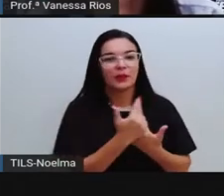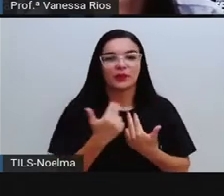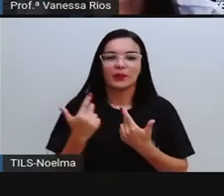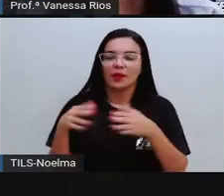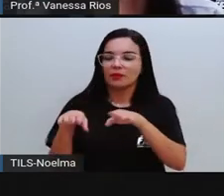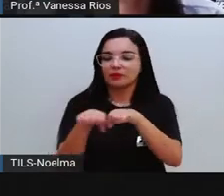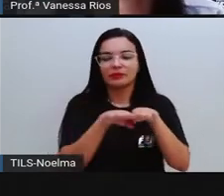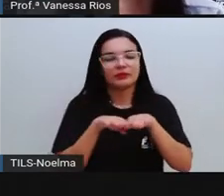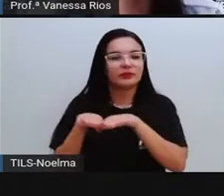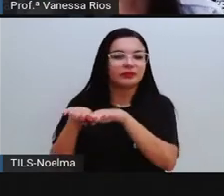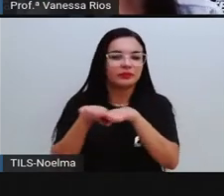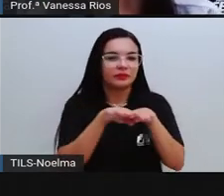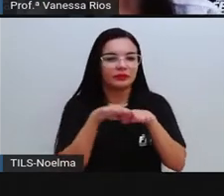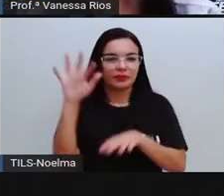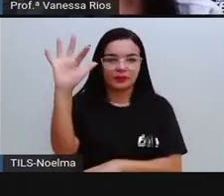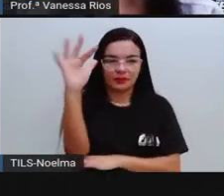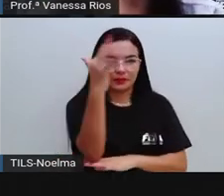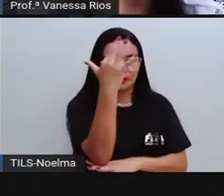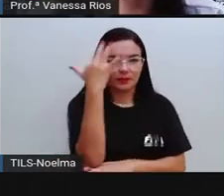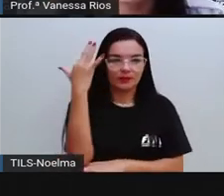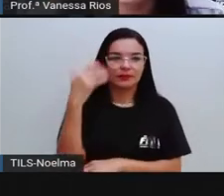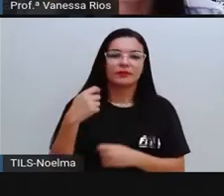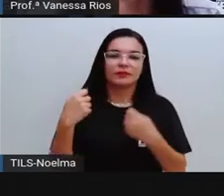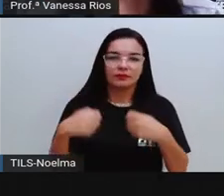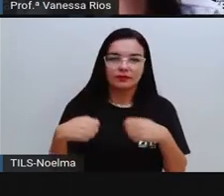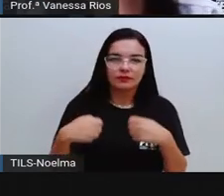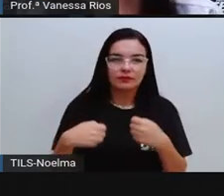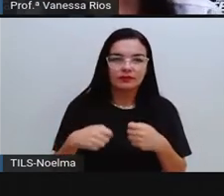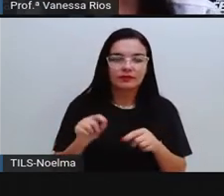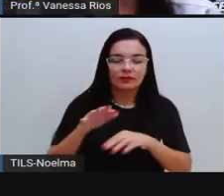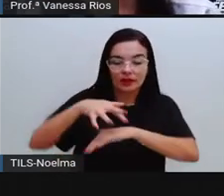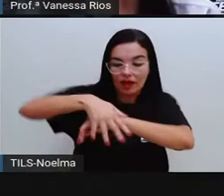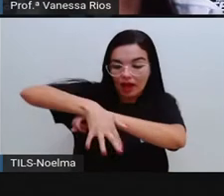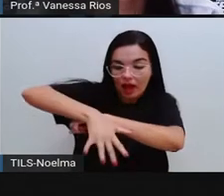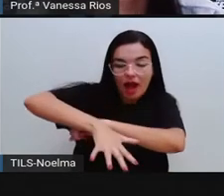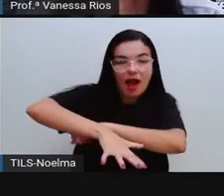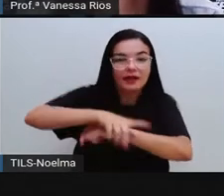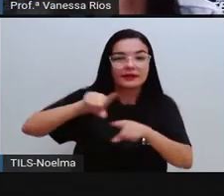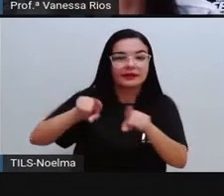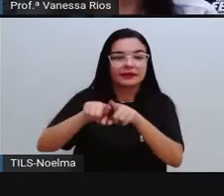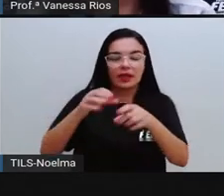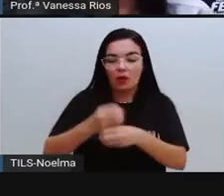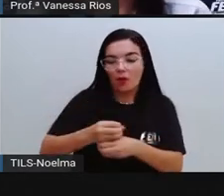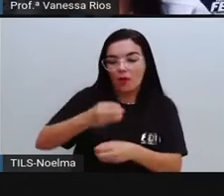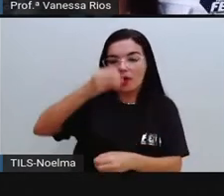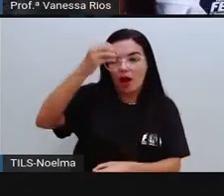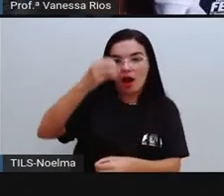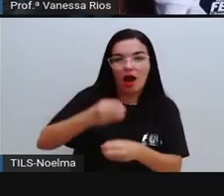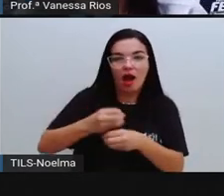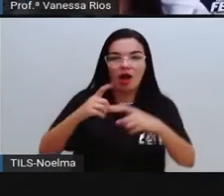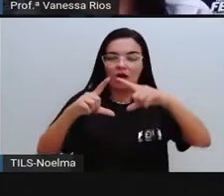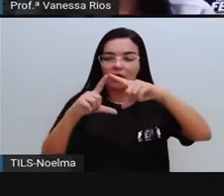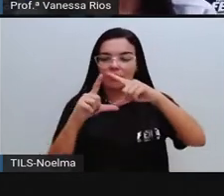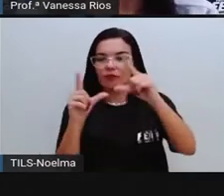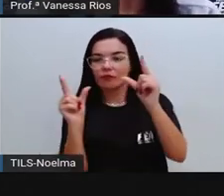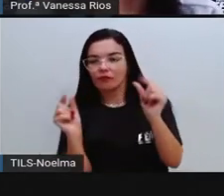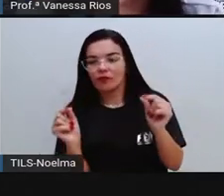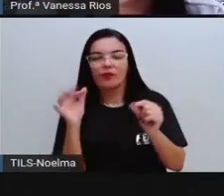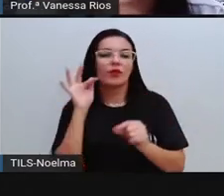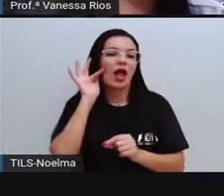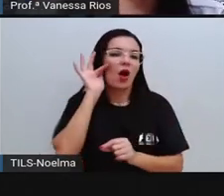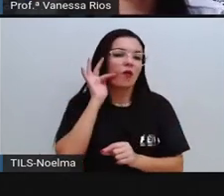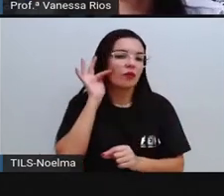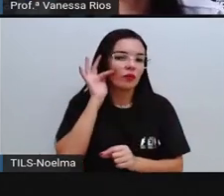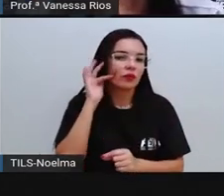basicamente iguais em relação à raiz, em relação ao papel do caule, em relação ao papel da flor, do fruto